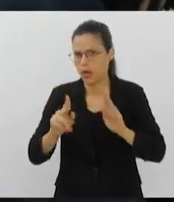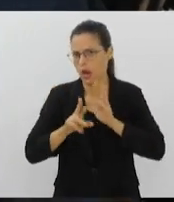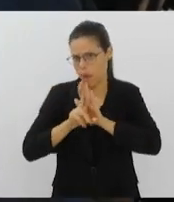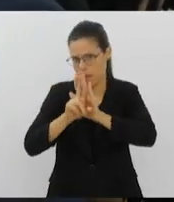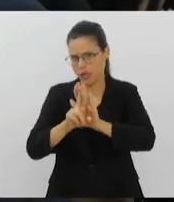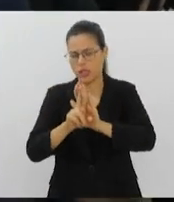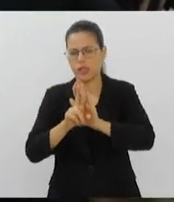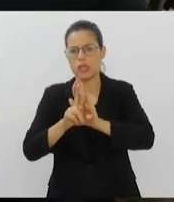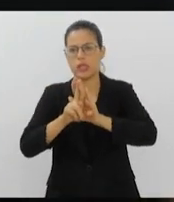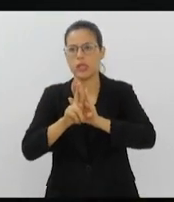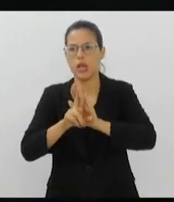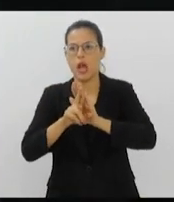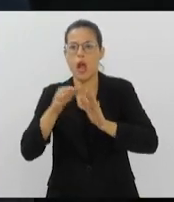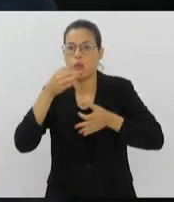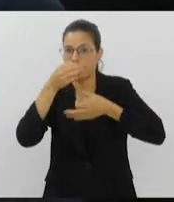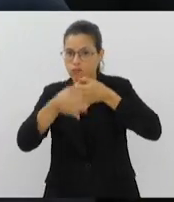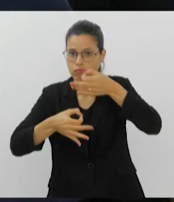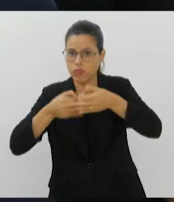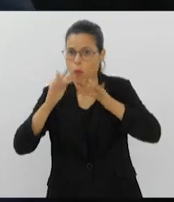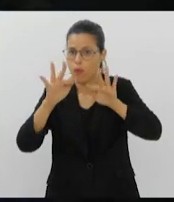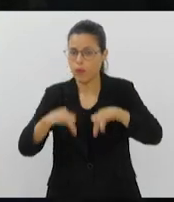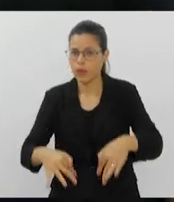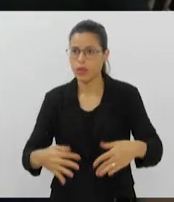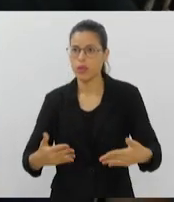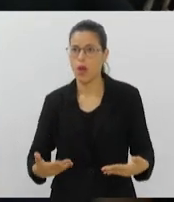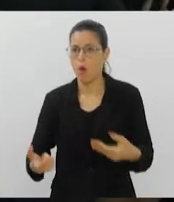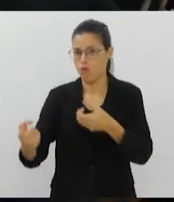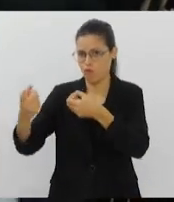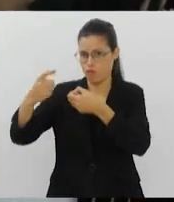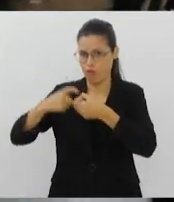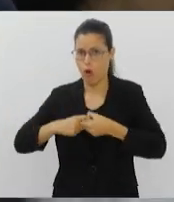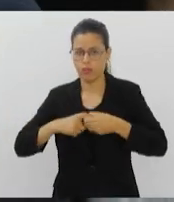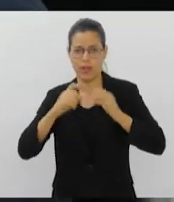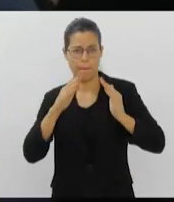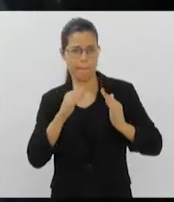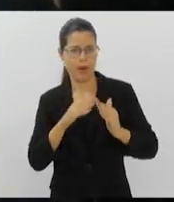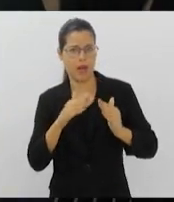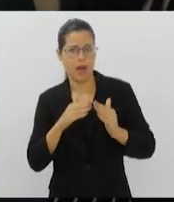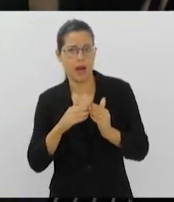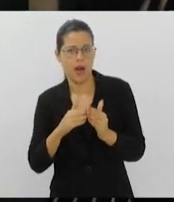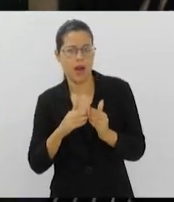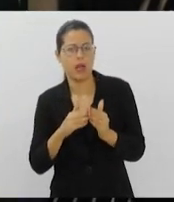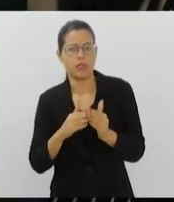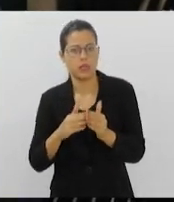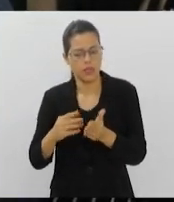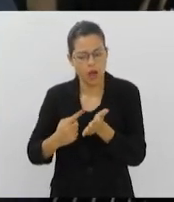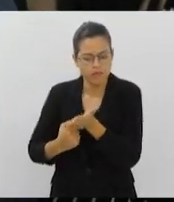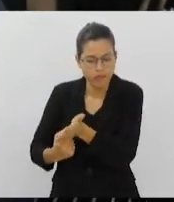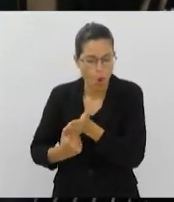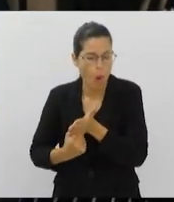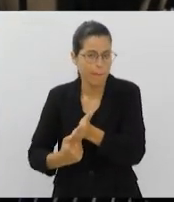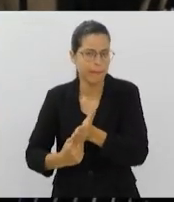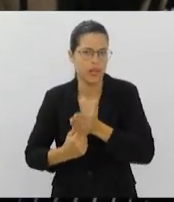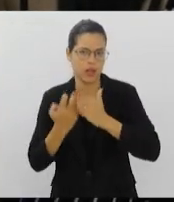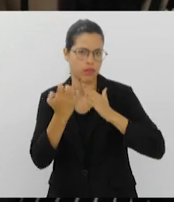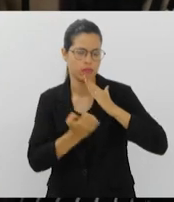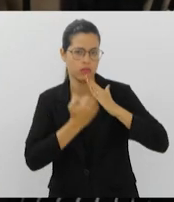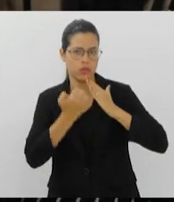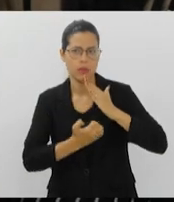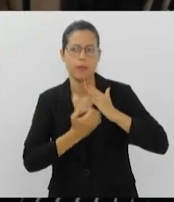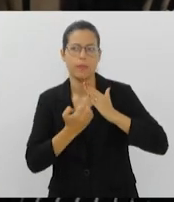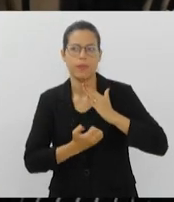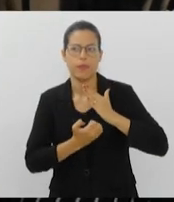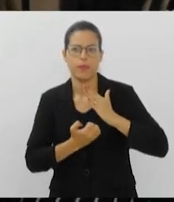Só que, aí eu dei uma sugestão no final. Voltem para suas casas, firmem esse compromisso, peguem o poder